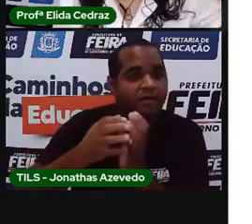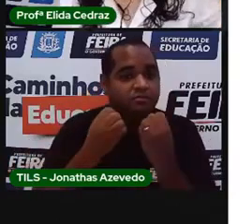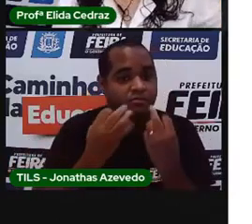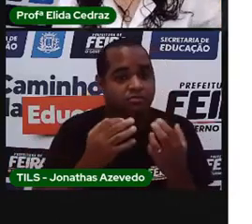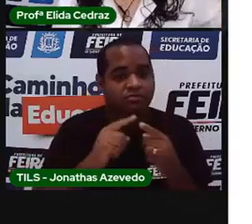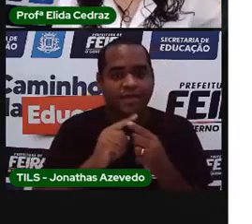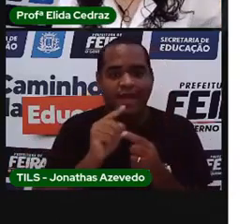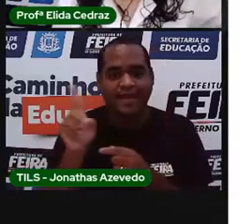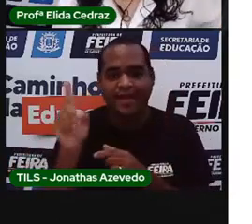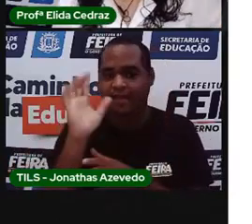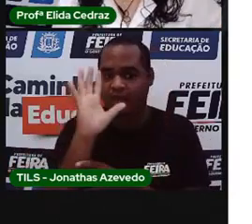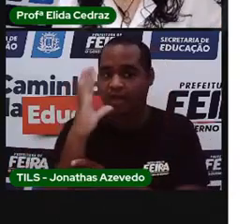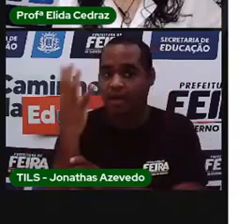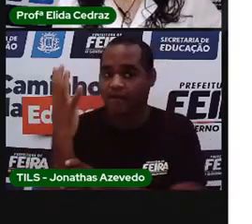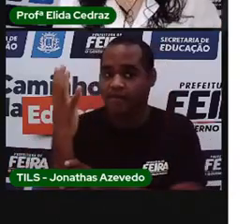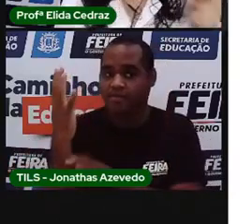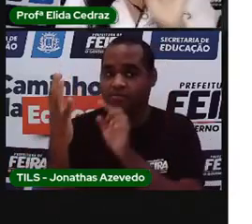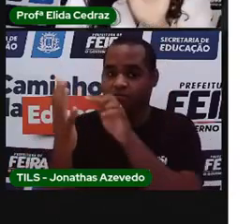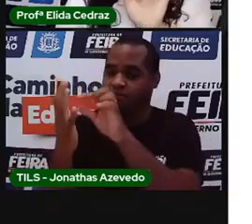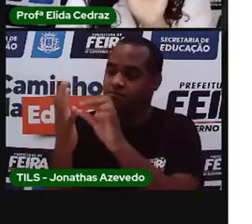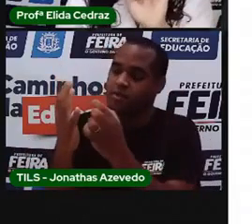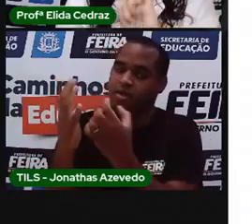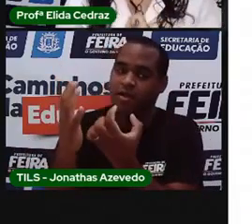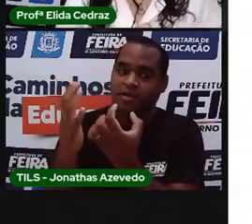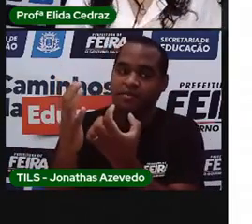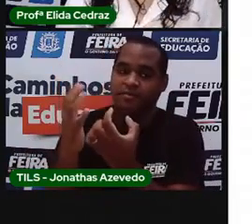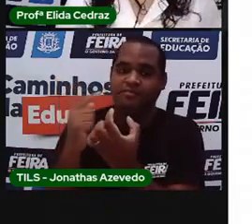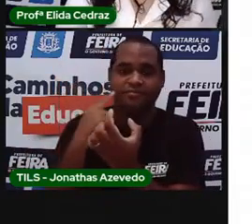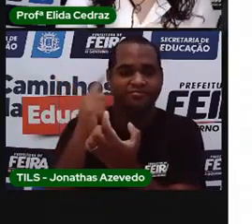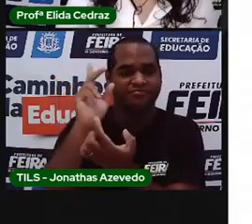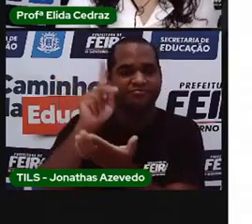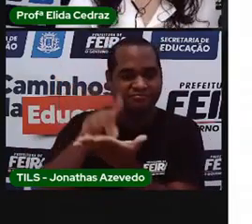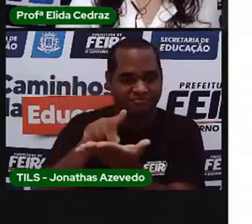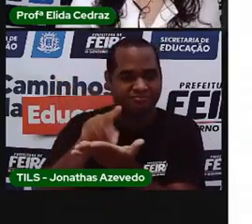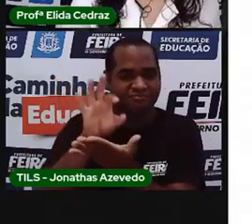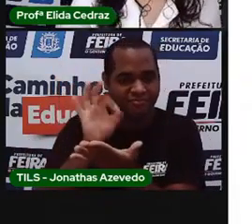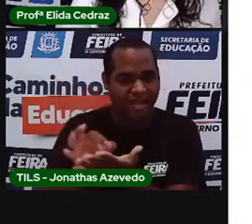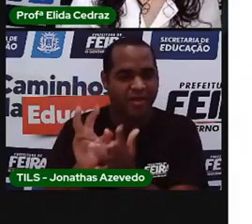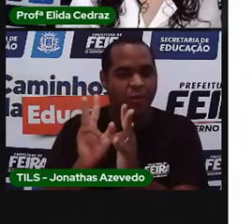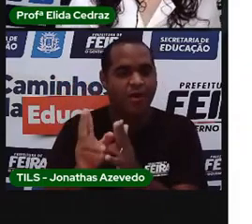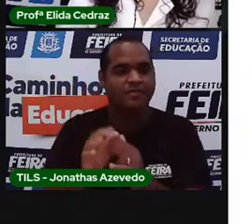lá no pezinho, na arvorezinha dela, é daquele jeitinho ali, ó.